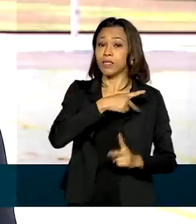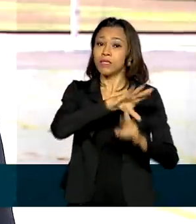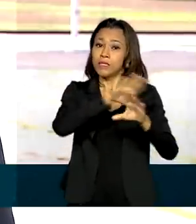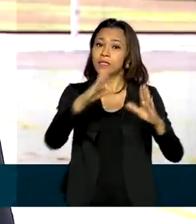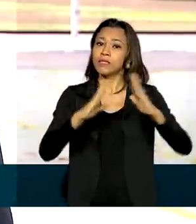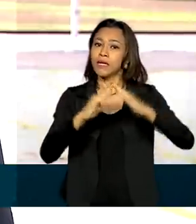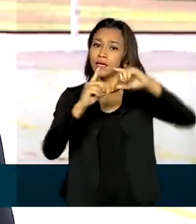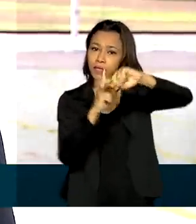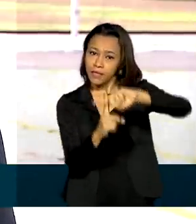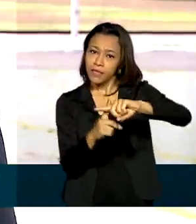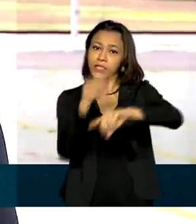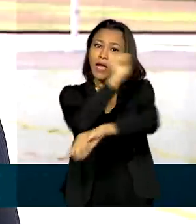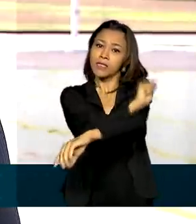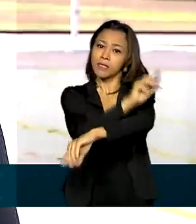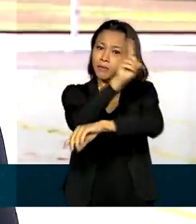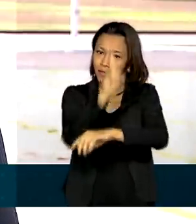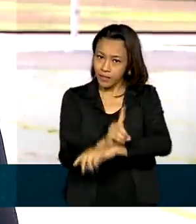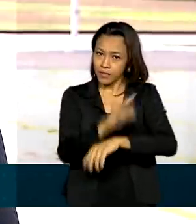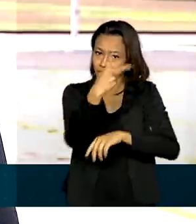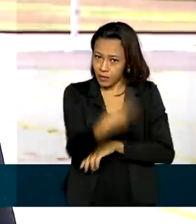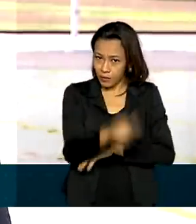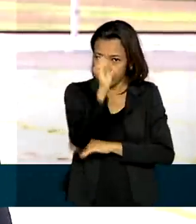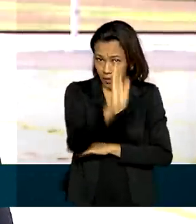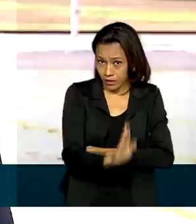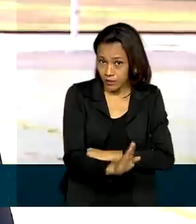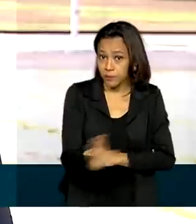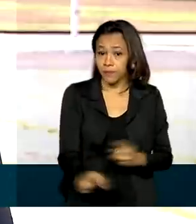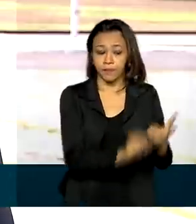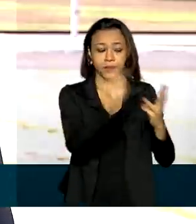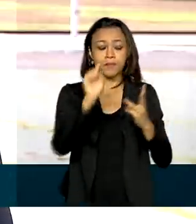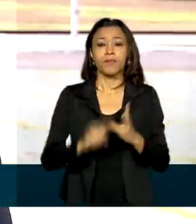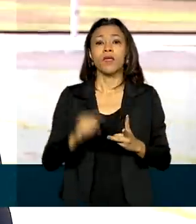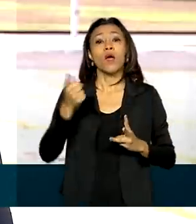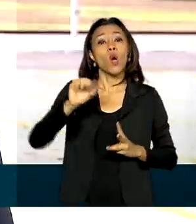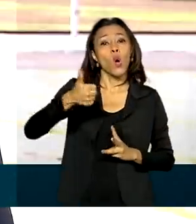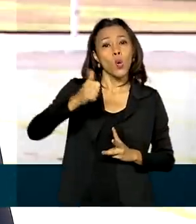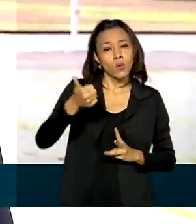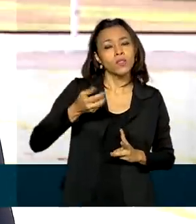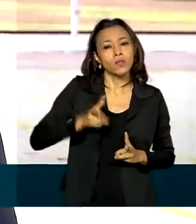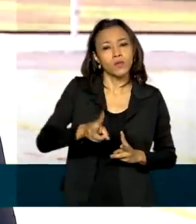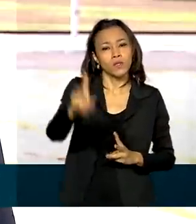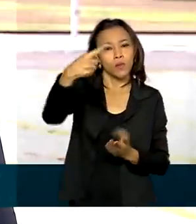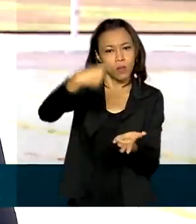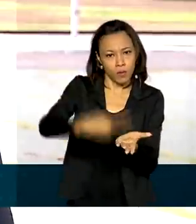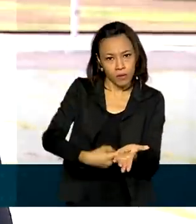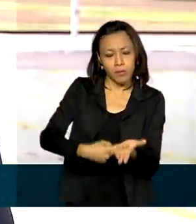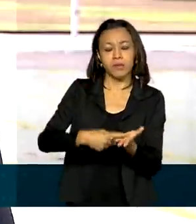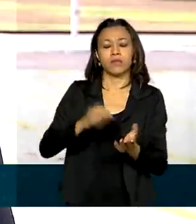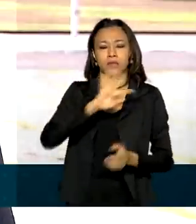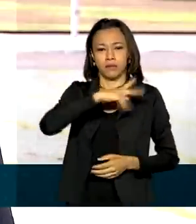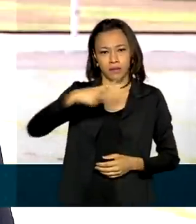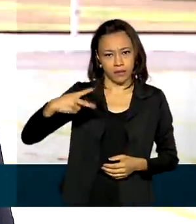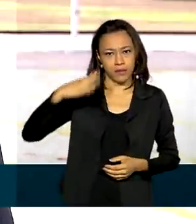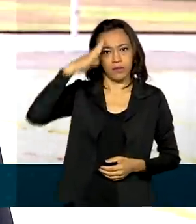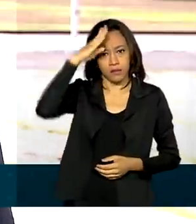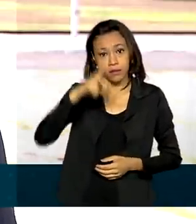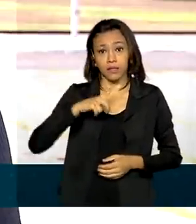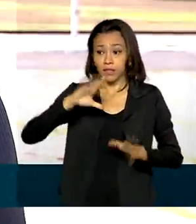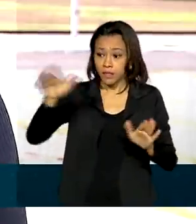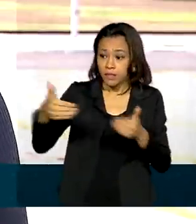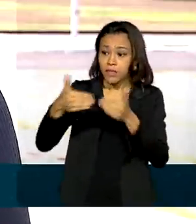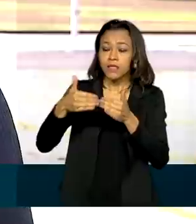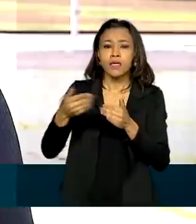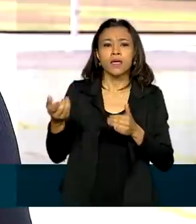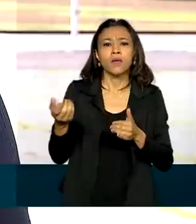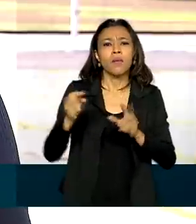de Deus do Brasil. Às 11 horas, a agenda segue. O presidente deve se reunir com seis ministros,